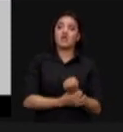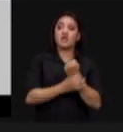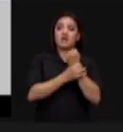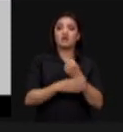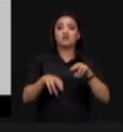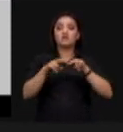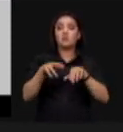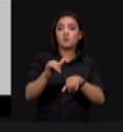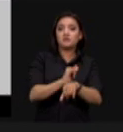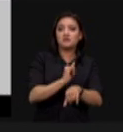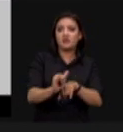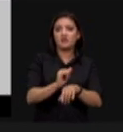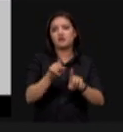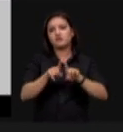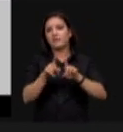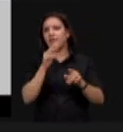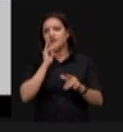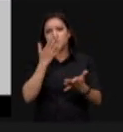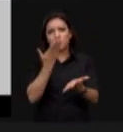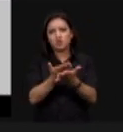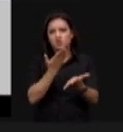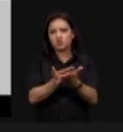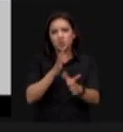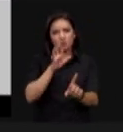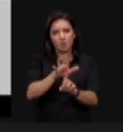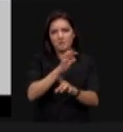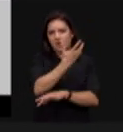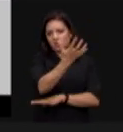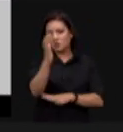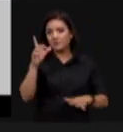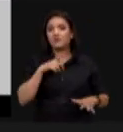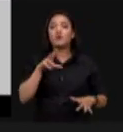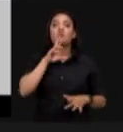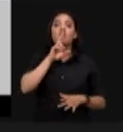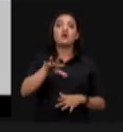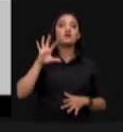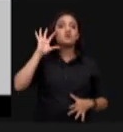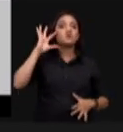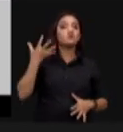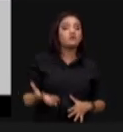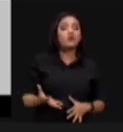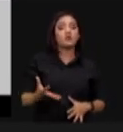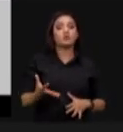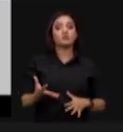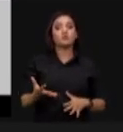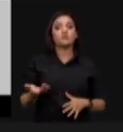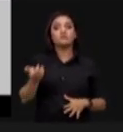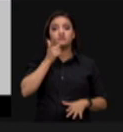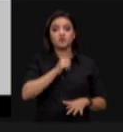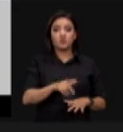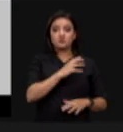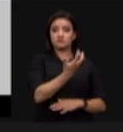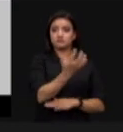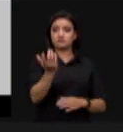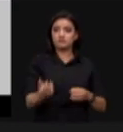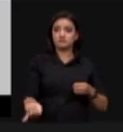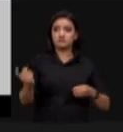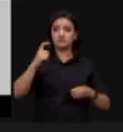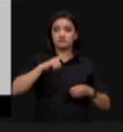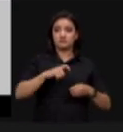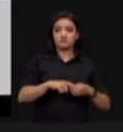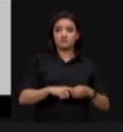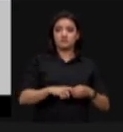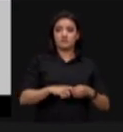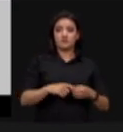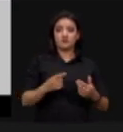instrumentos como o estudo de impacto ambiental um resultado de devolução ao meio ambiente daquilo que se